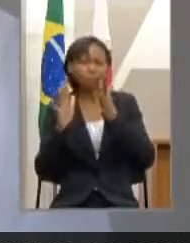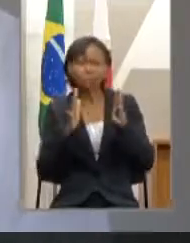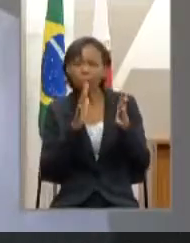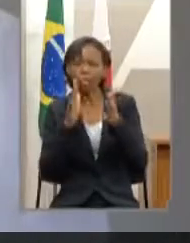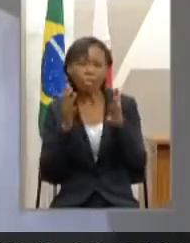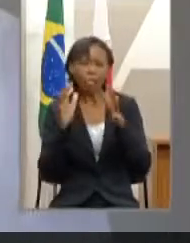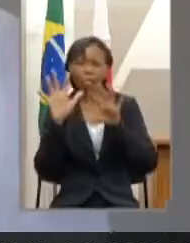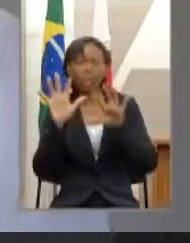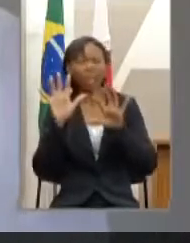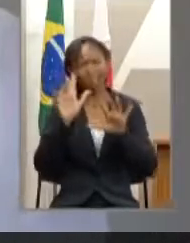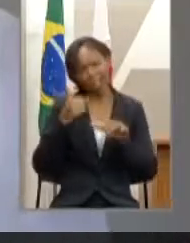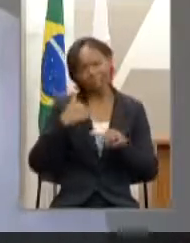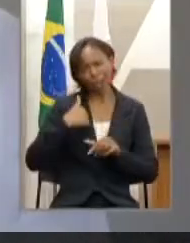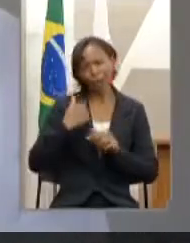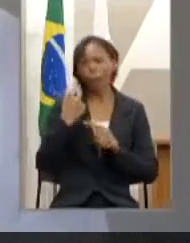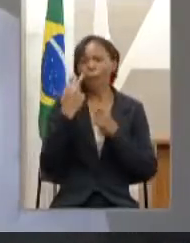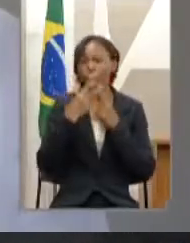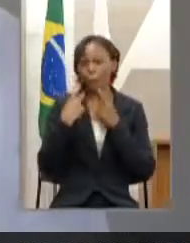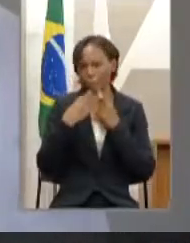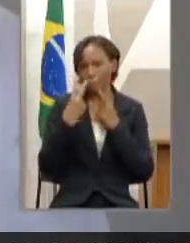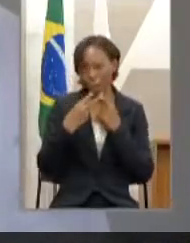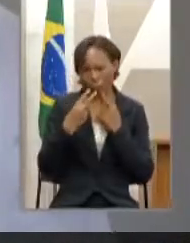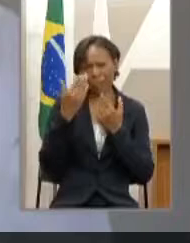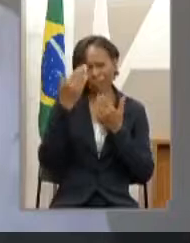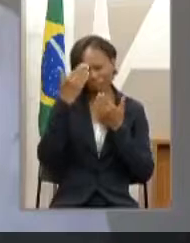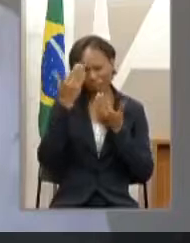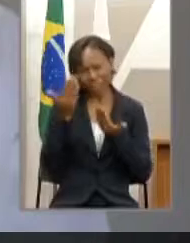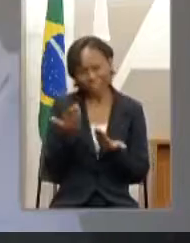português. Mas, meu abraço.